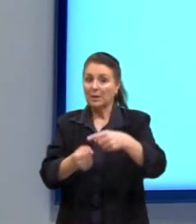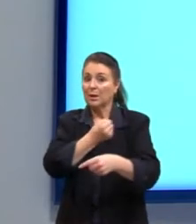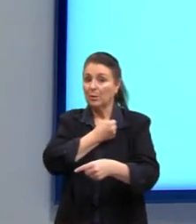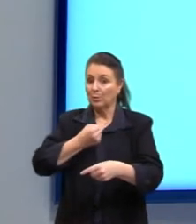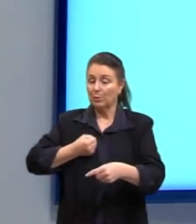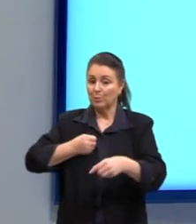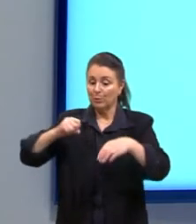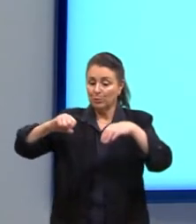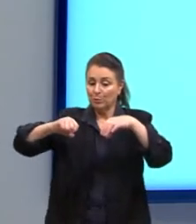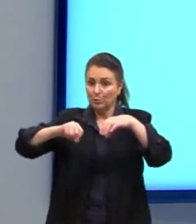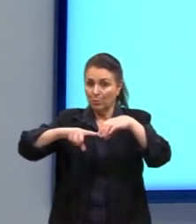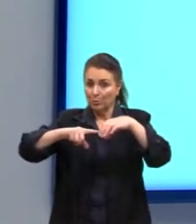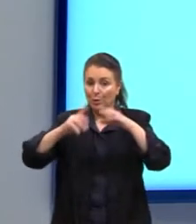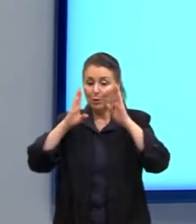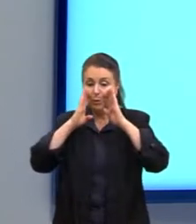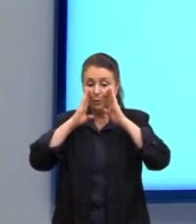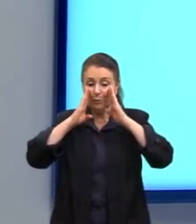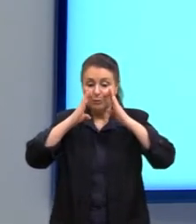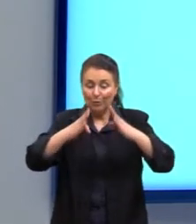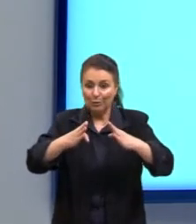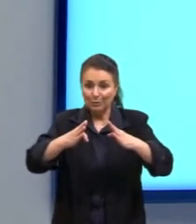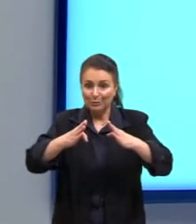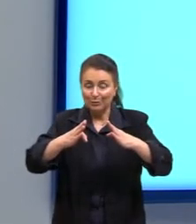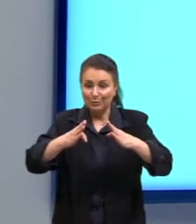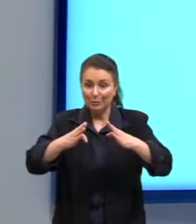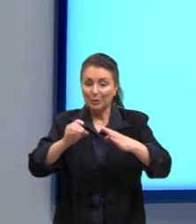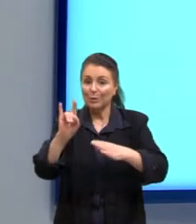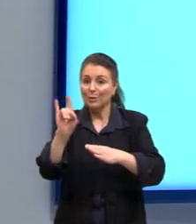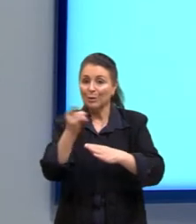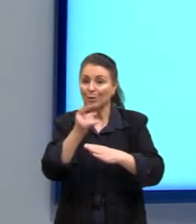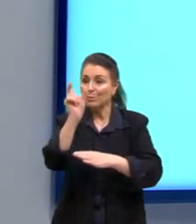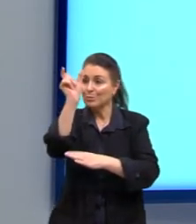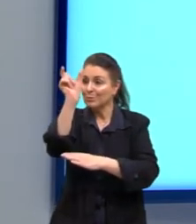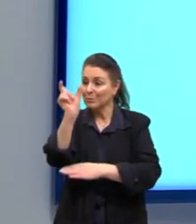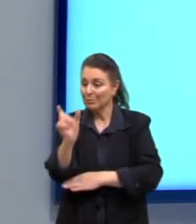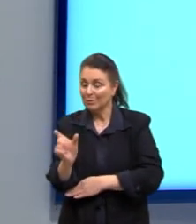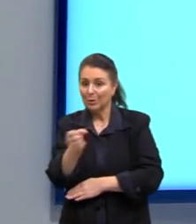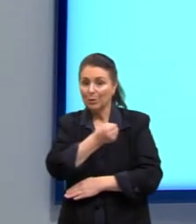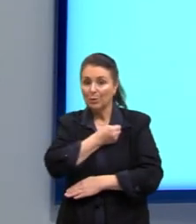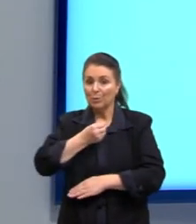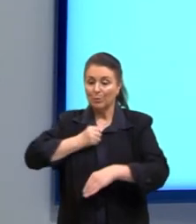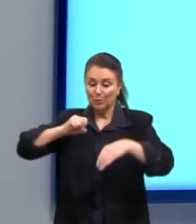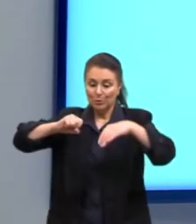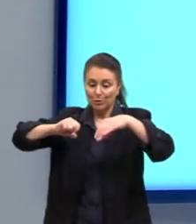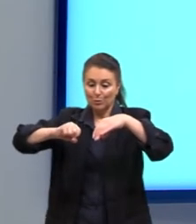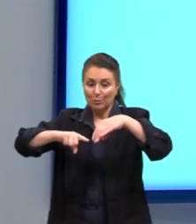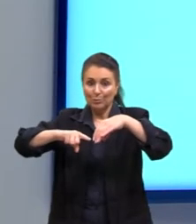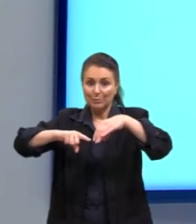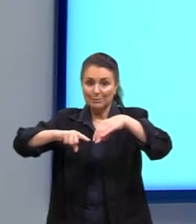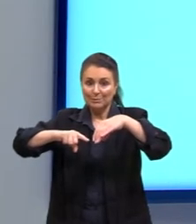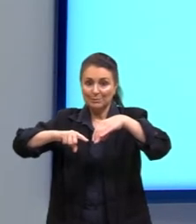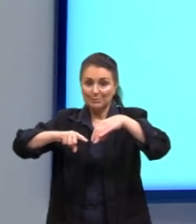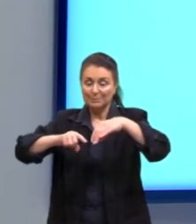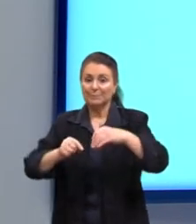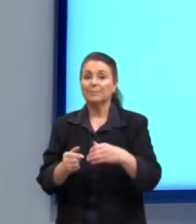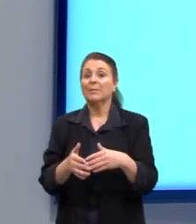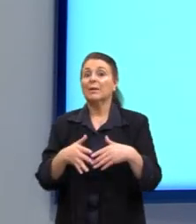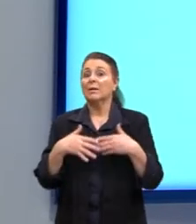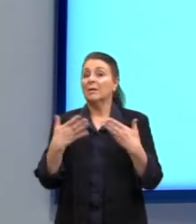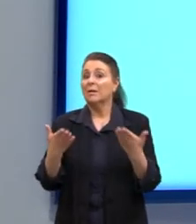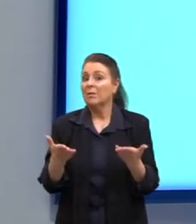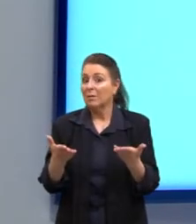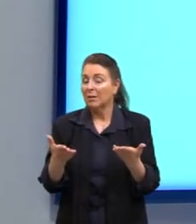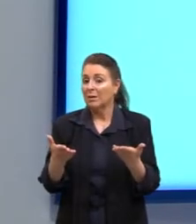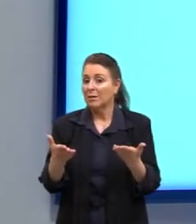gols, nós vamos focar, então, ali, na última coluna, o número de gols marcados. E aí, o que